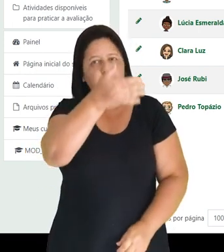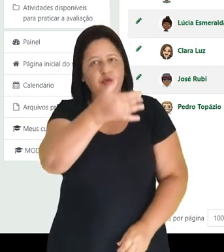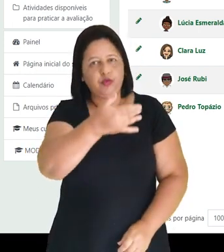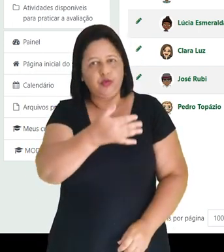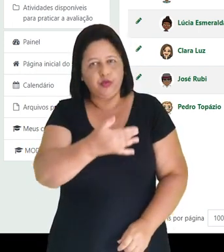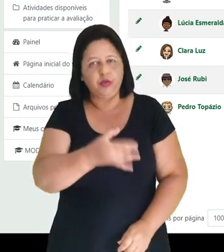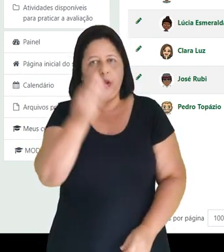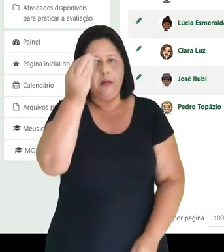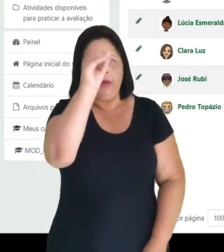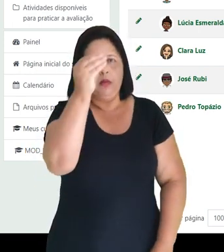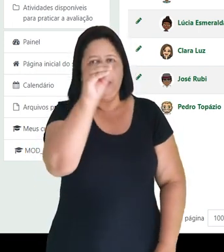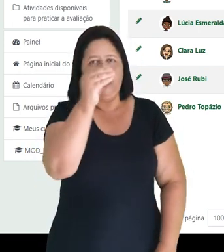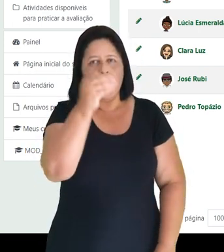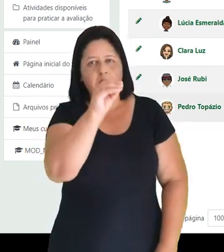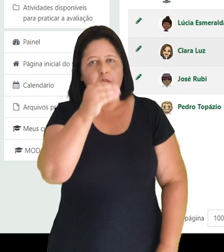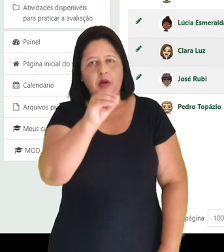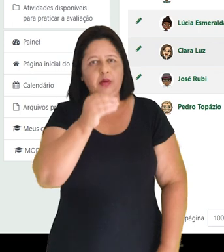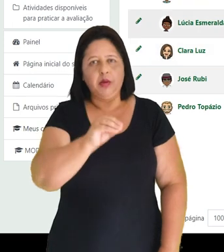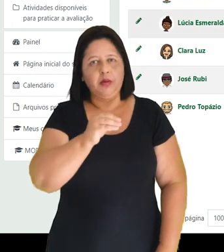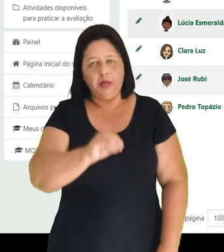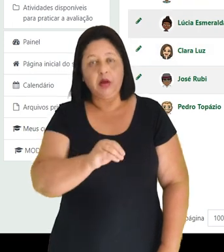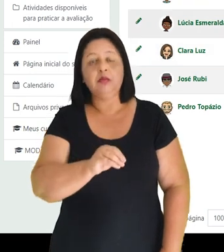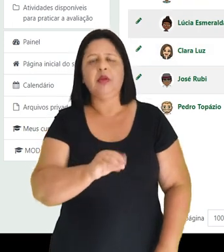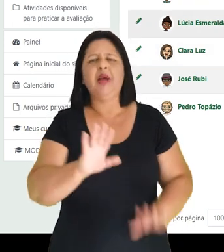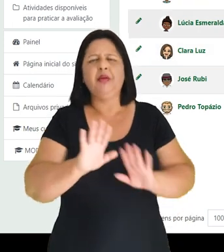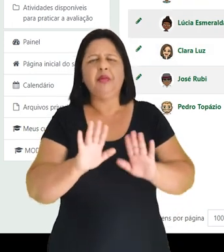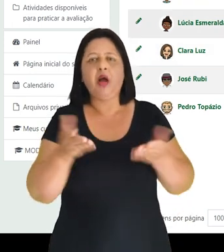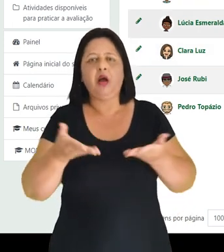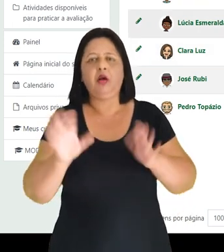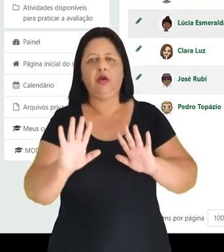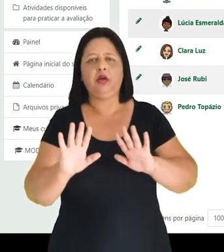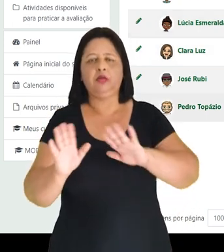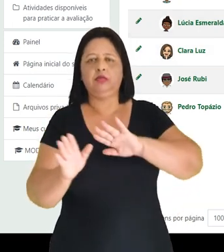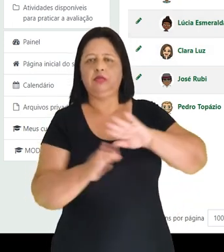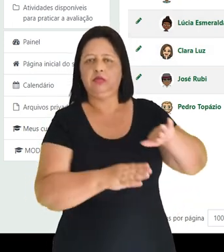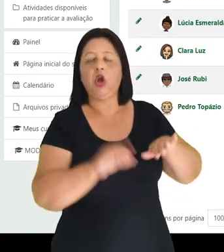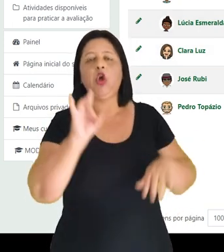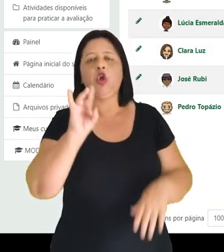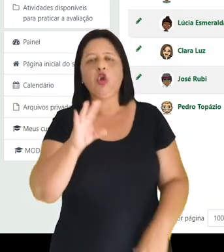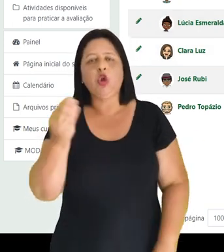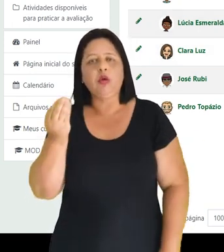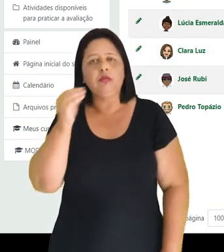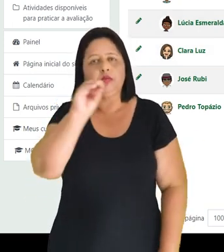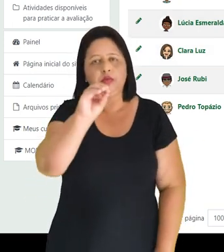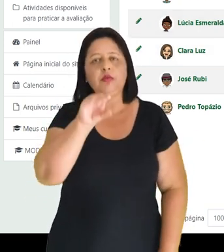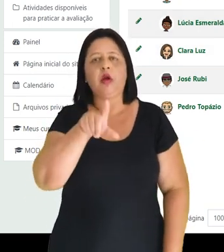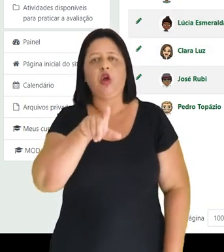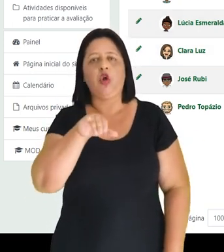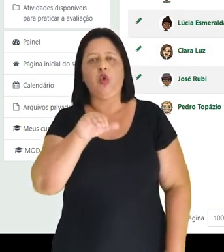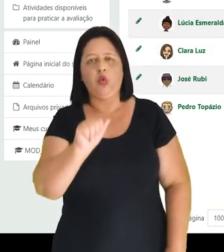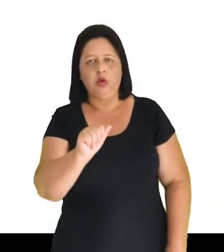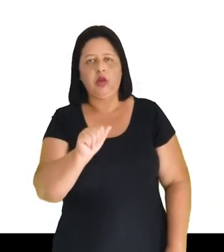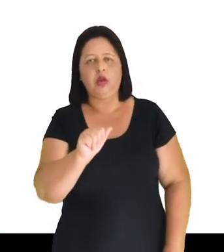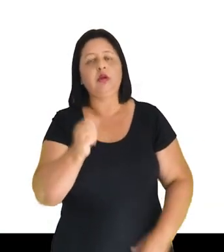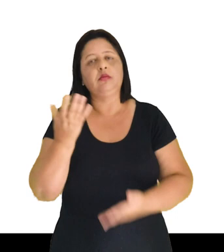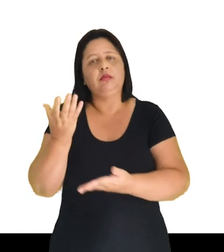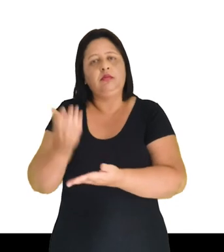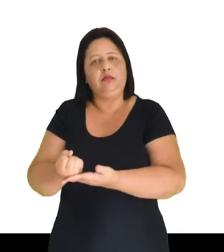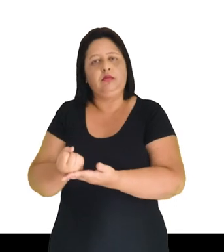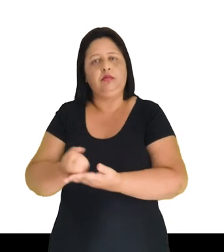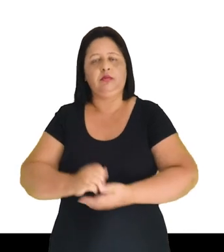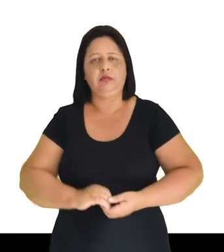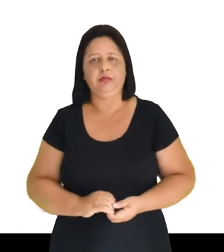nota, mas eu não vou fazer isso neste momento. Então, vou lançar só a nota da aluna Lúcia Esmeralda. Clico em salvar.